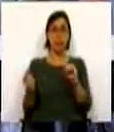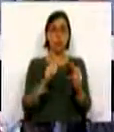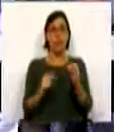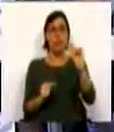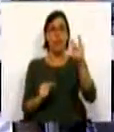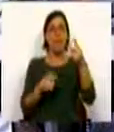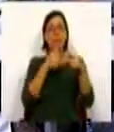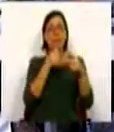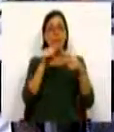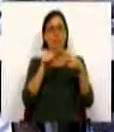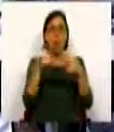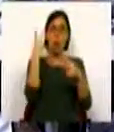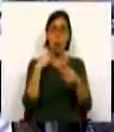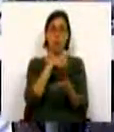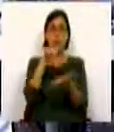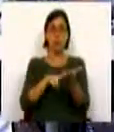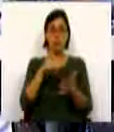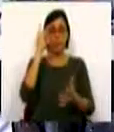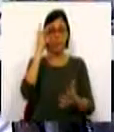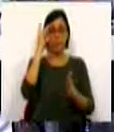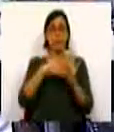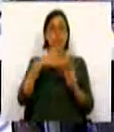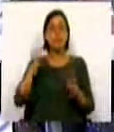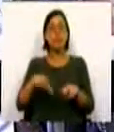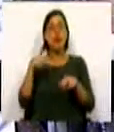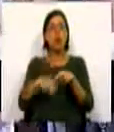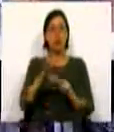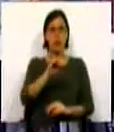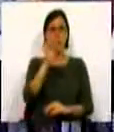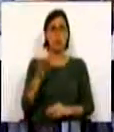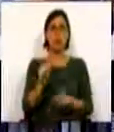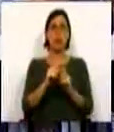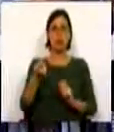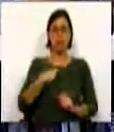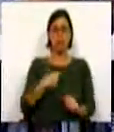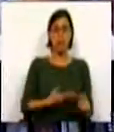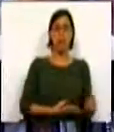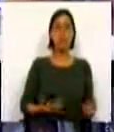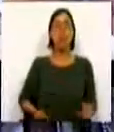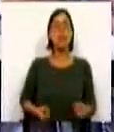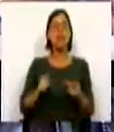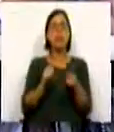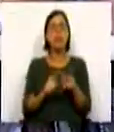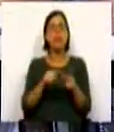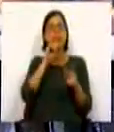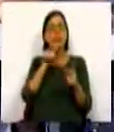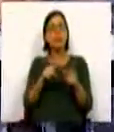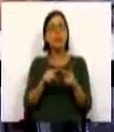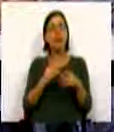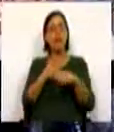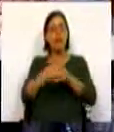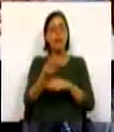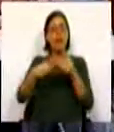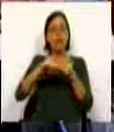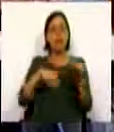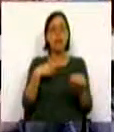medidas ontem aprovadas, a eliminação do corte 10% do subsídio de desemprego e a possibilidade de acesso ao